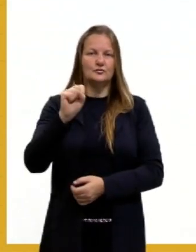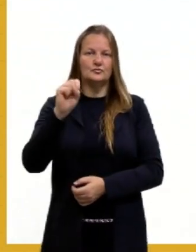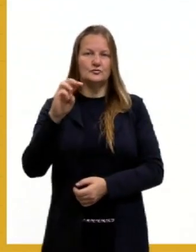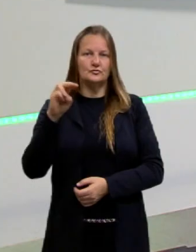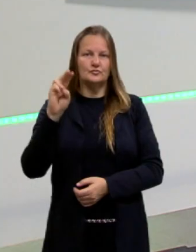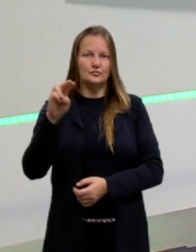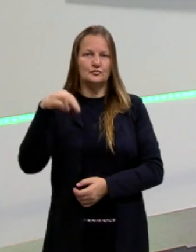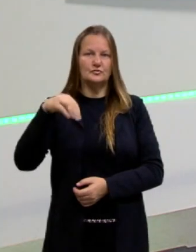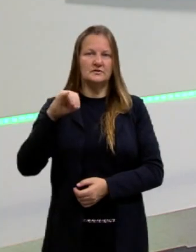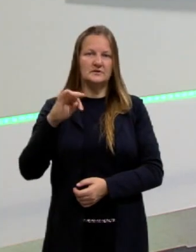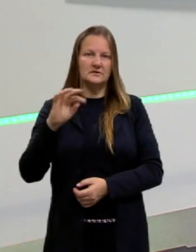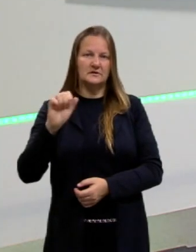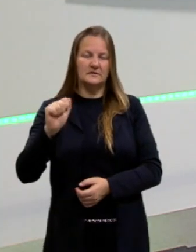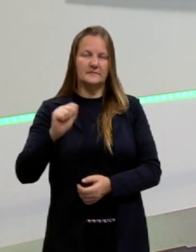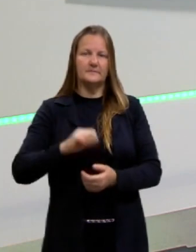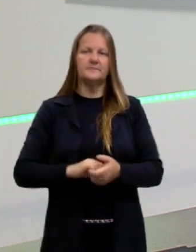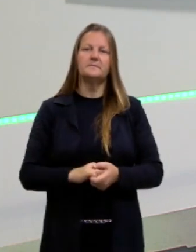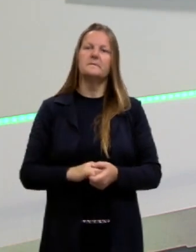Então o Irã, ele é